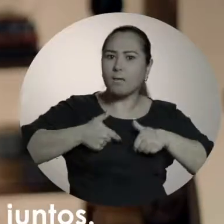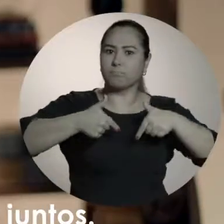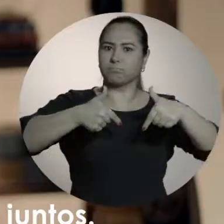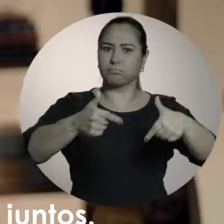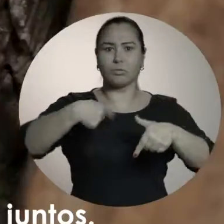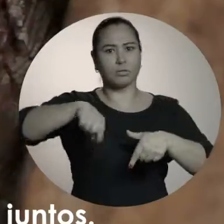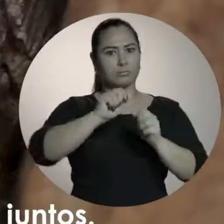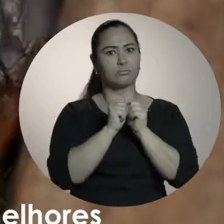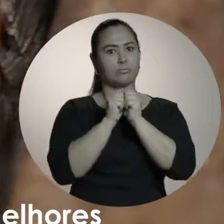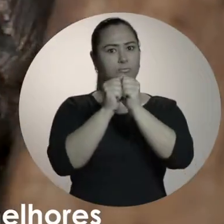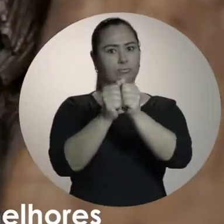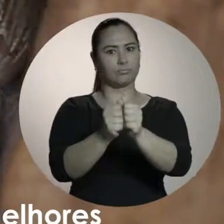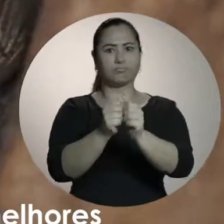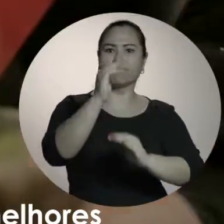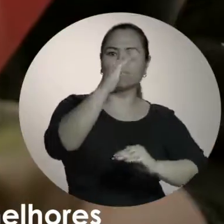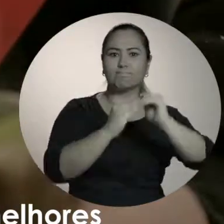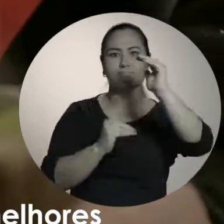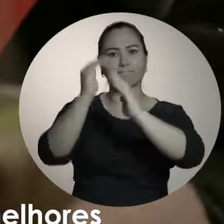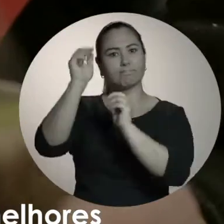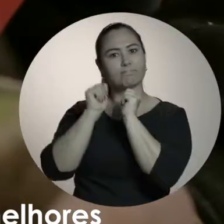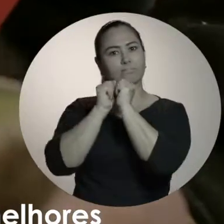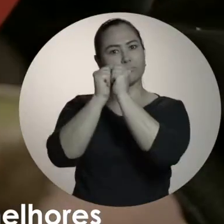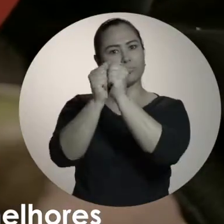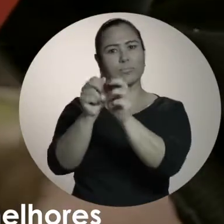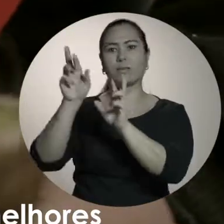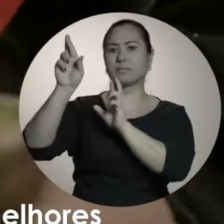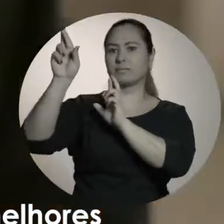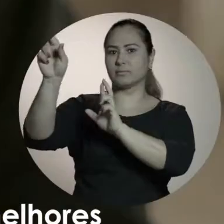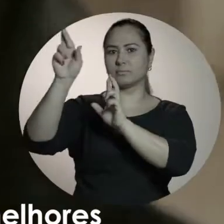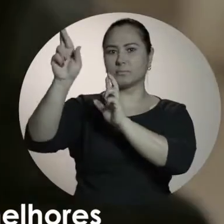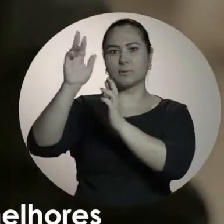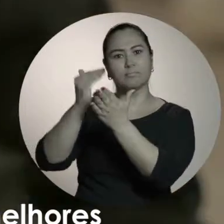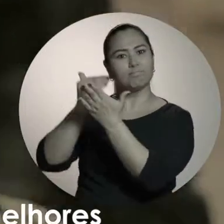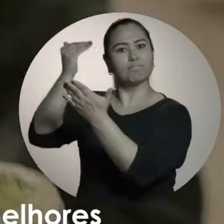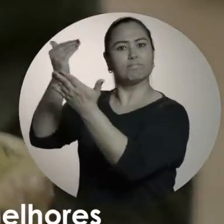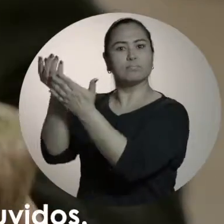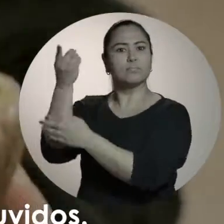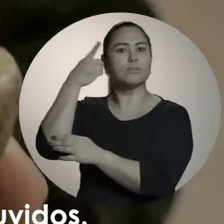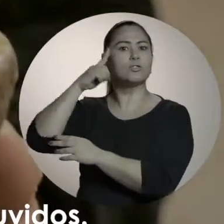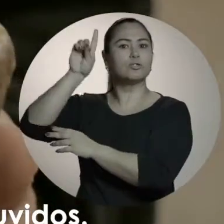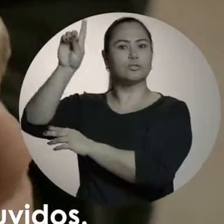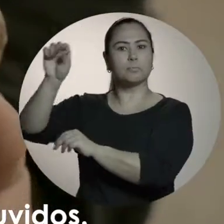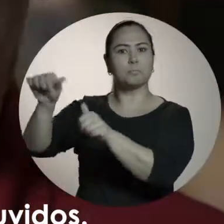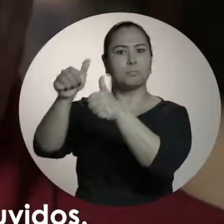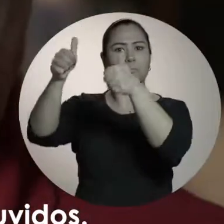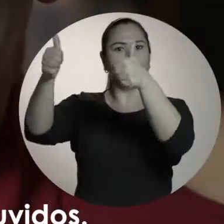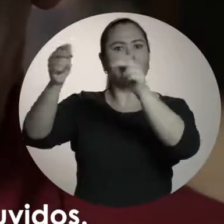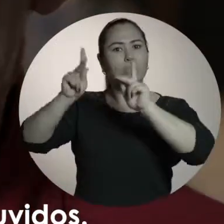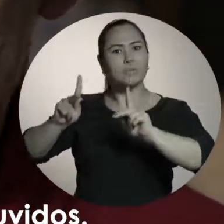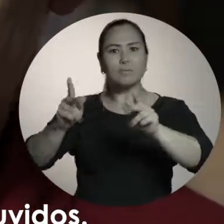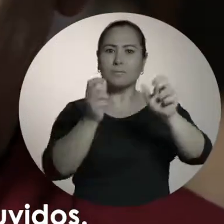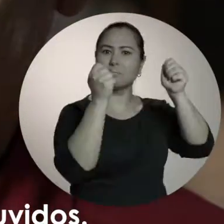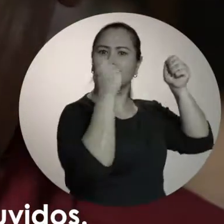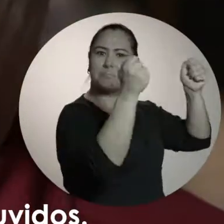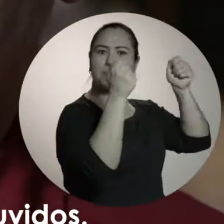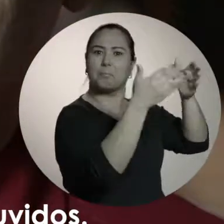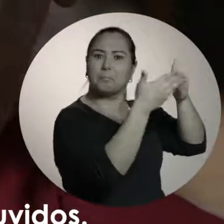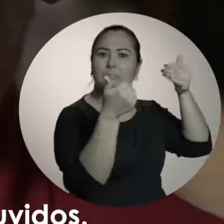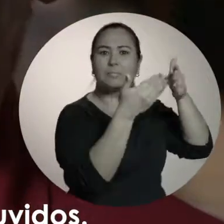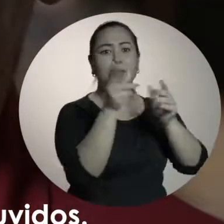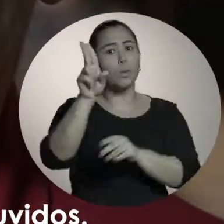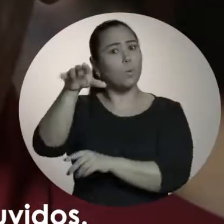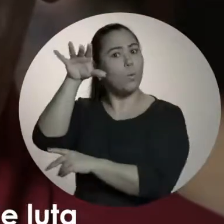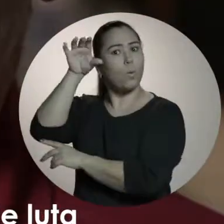empreender juntos. Construímos juntos a esperança de dias melhores para os que clamavam e nunca foram